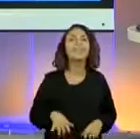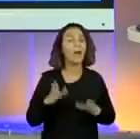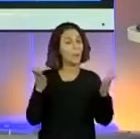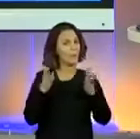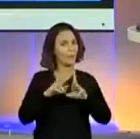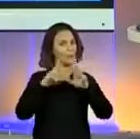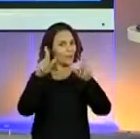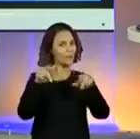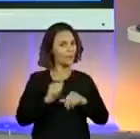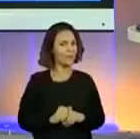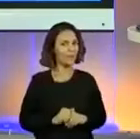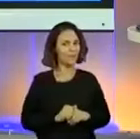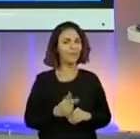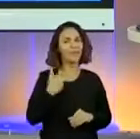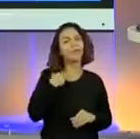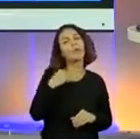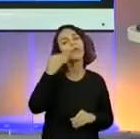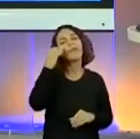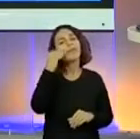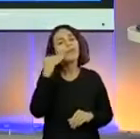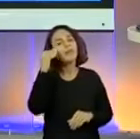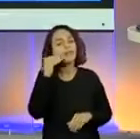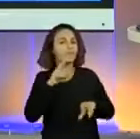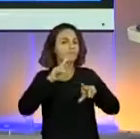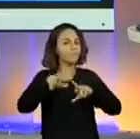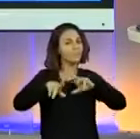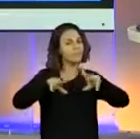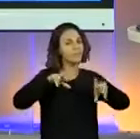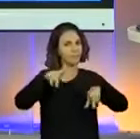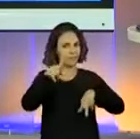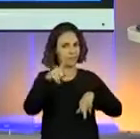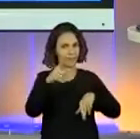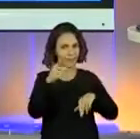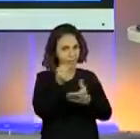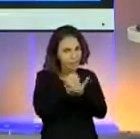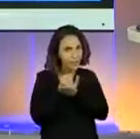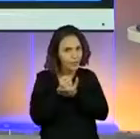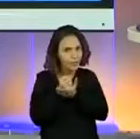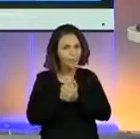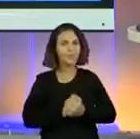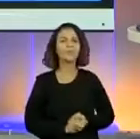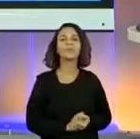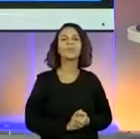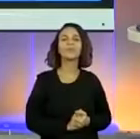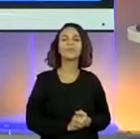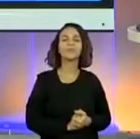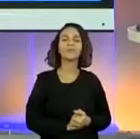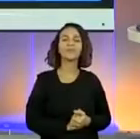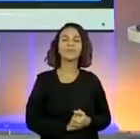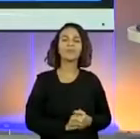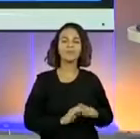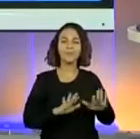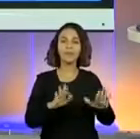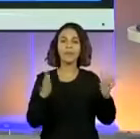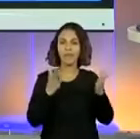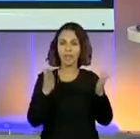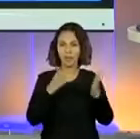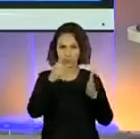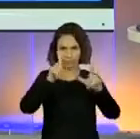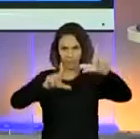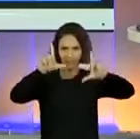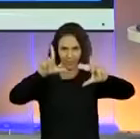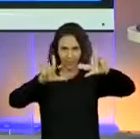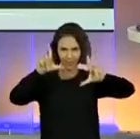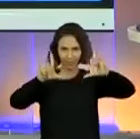diferente. Eu estou testando. E vocês vão me ajudar nesse teste. Pode ser? Olha só. Vocês vão pegar, para quem estiver vendo pela